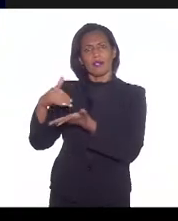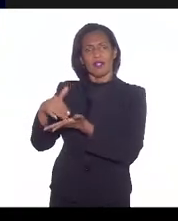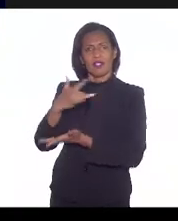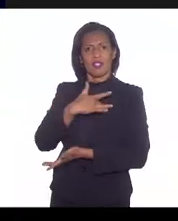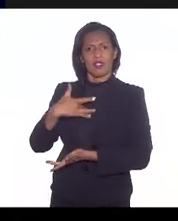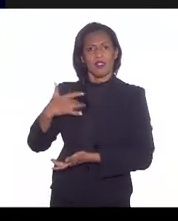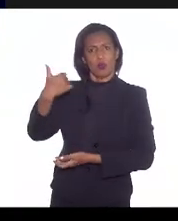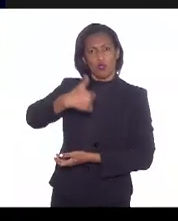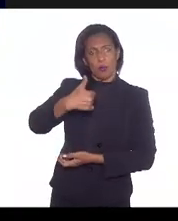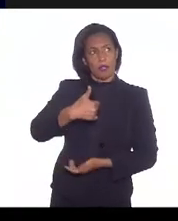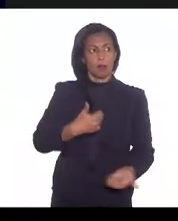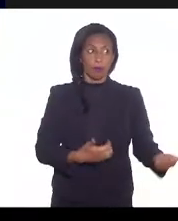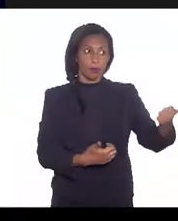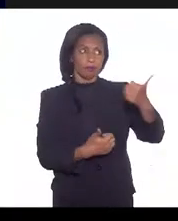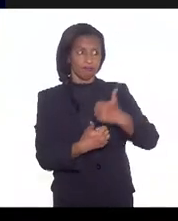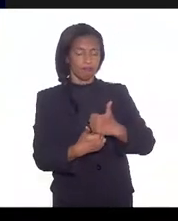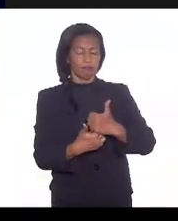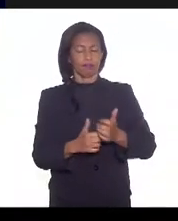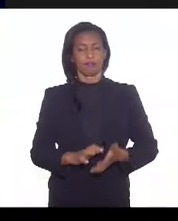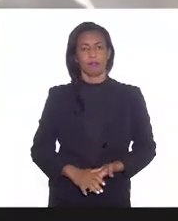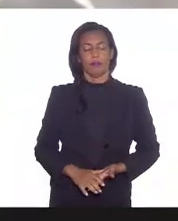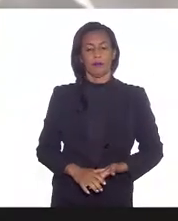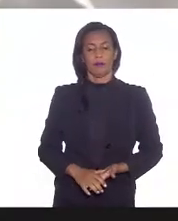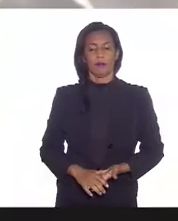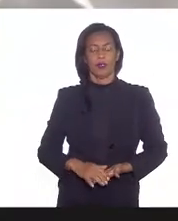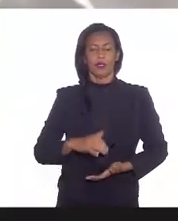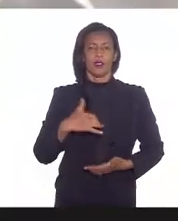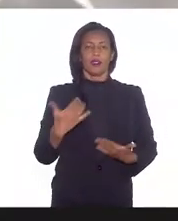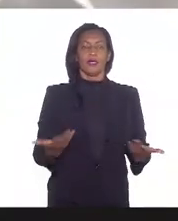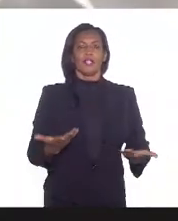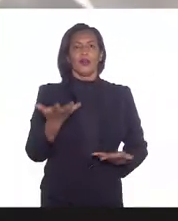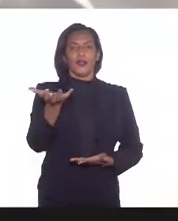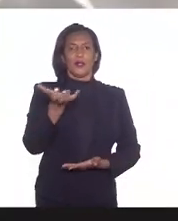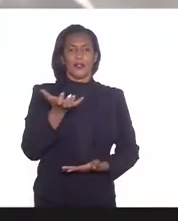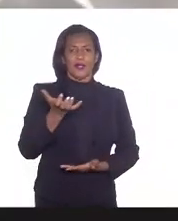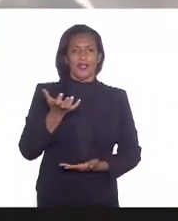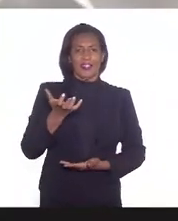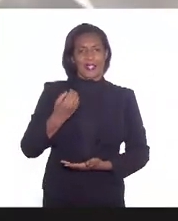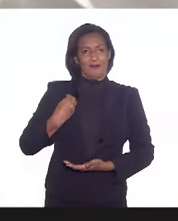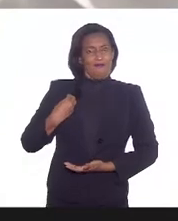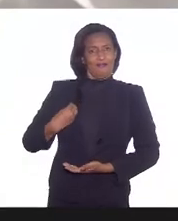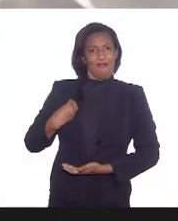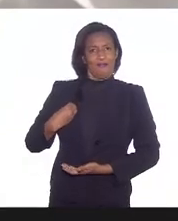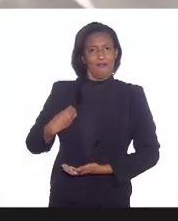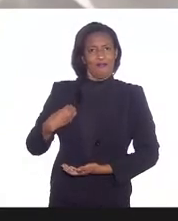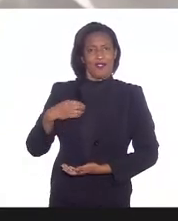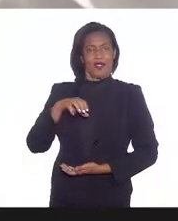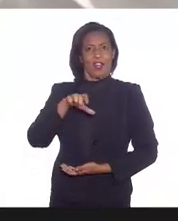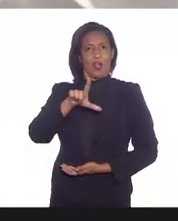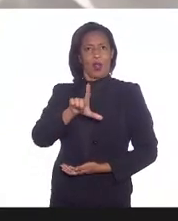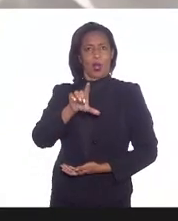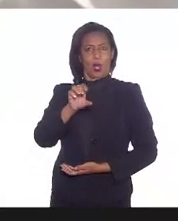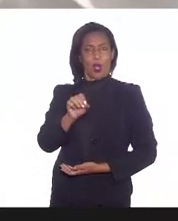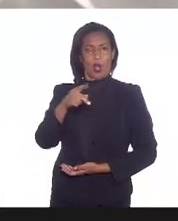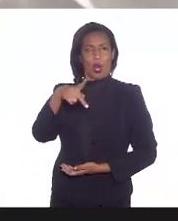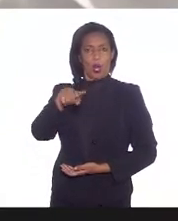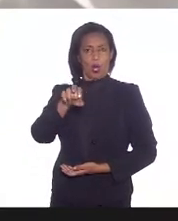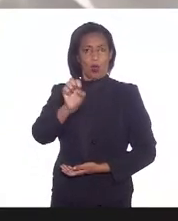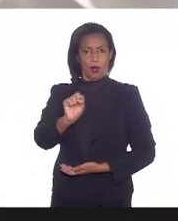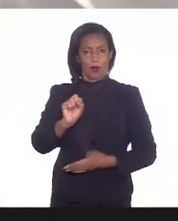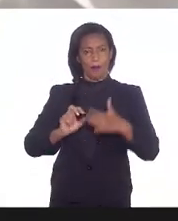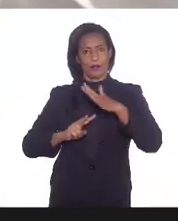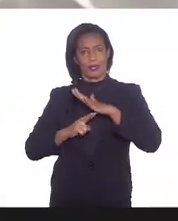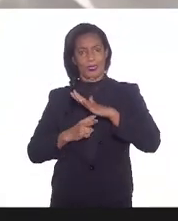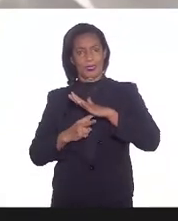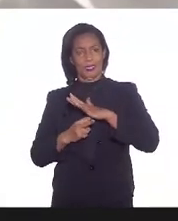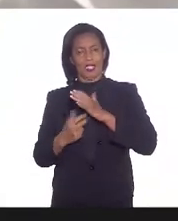Obrigada. Então, queria registrar aqui a presença também da Miriam Lopes, do Sindicato de Auxiliares de